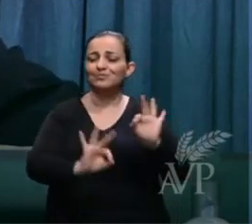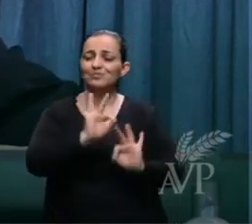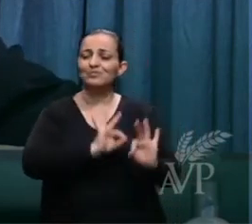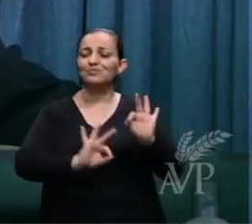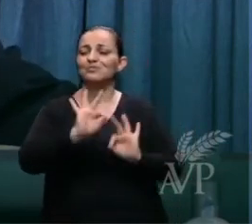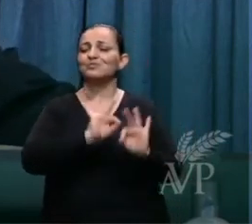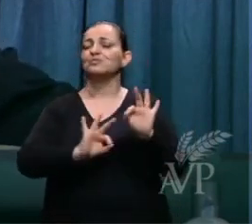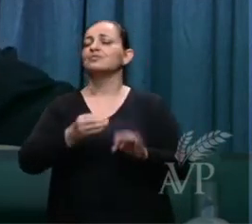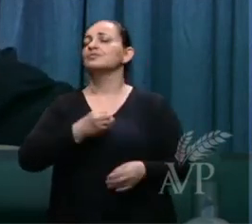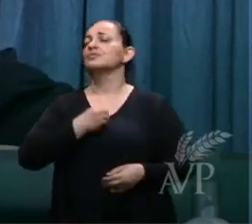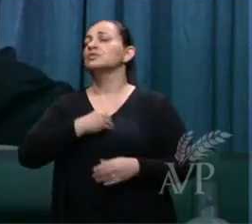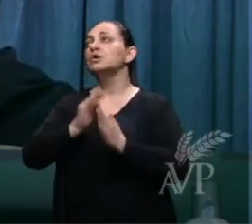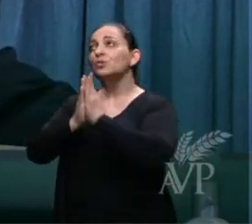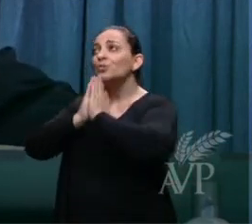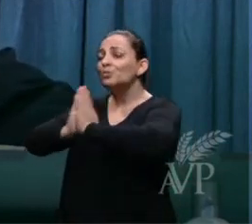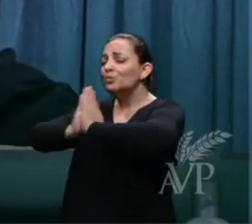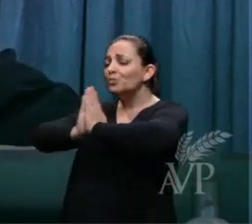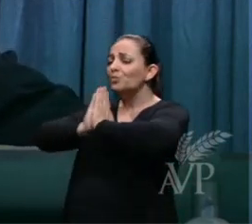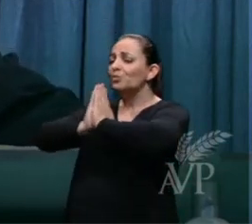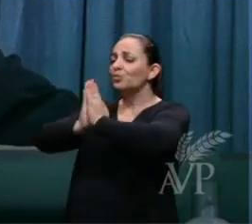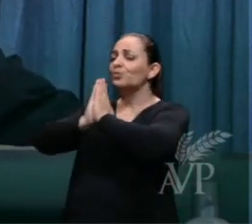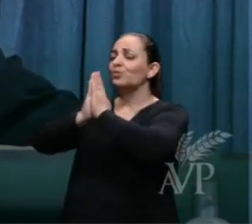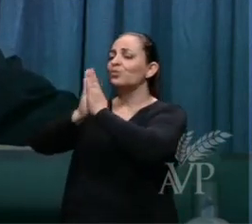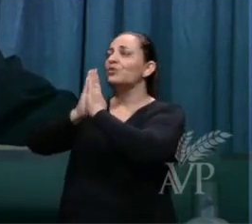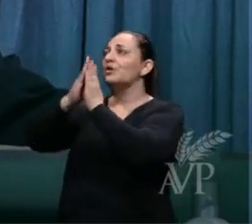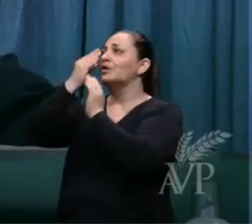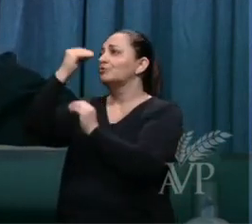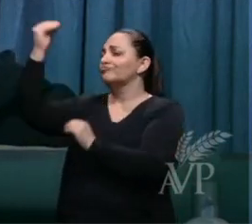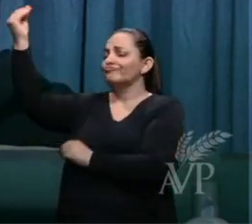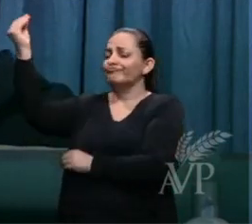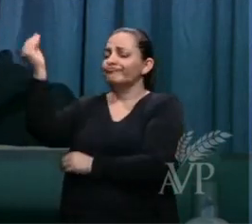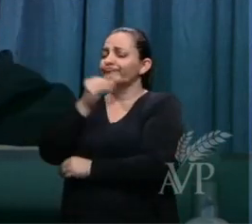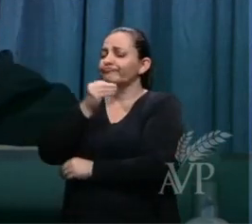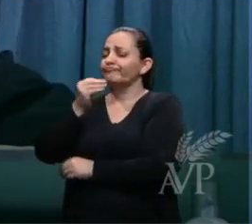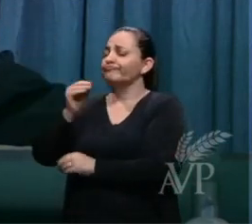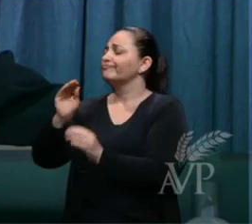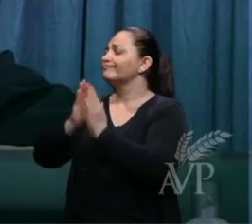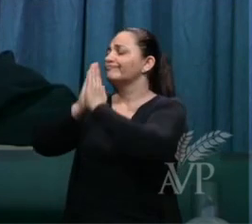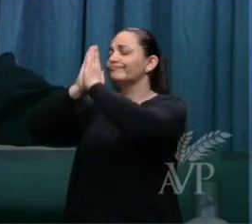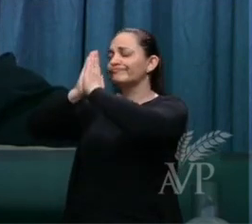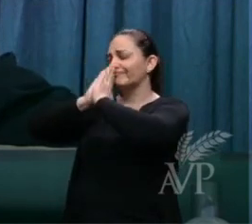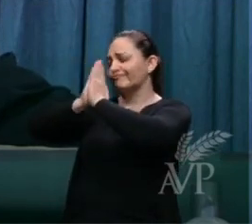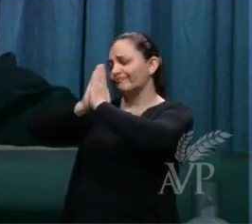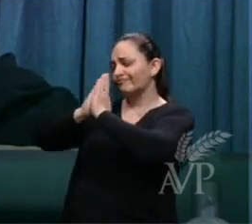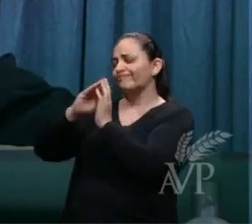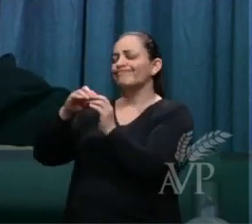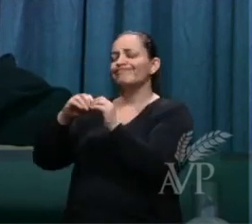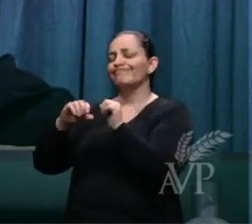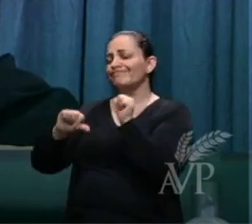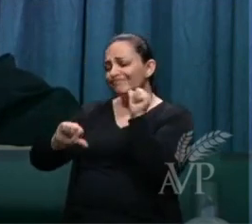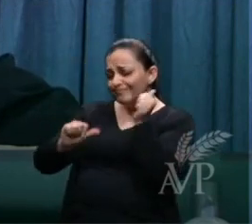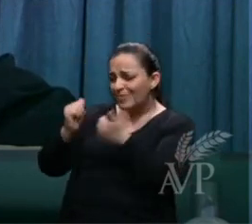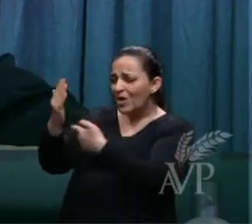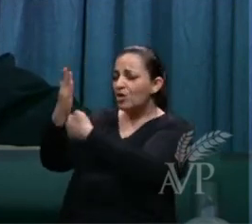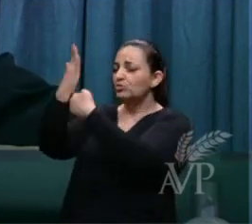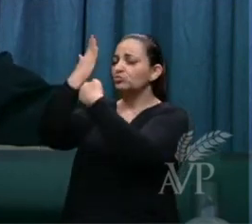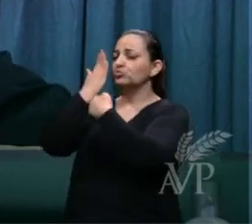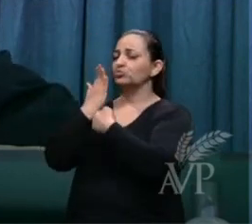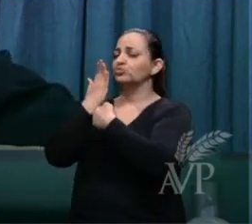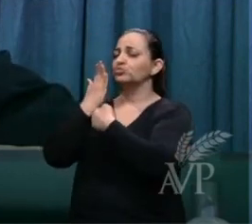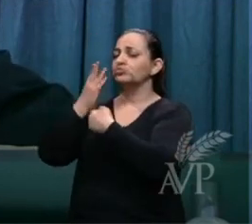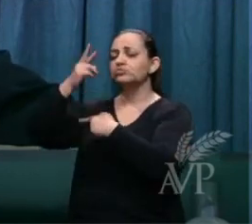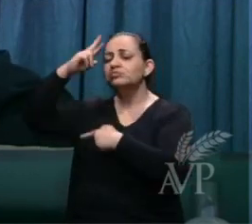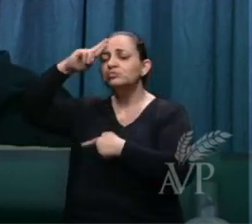favor não nos deixe andar errado pelo contrário ajuda no Senhor